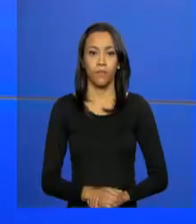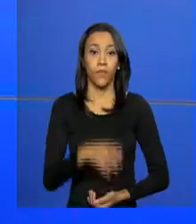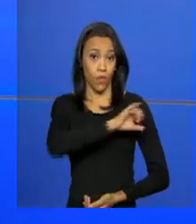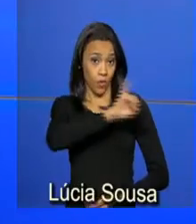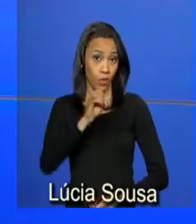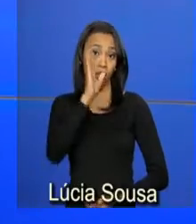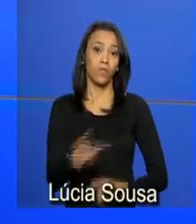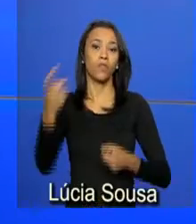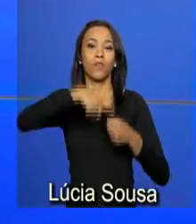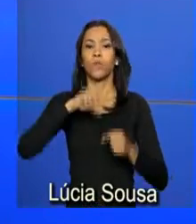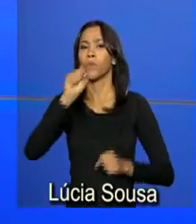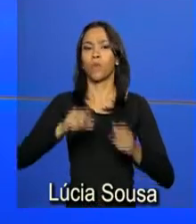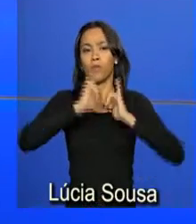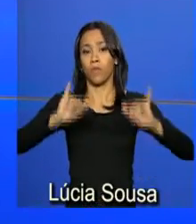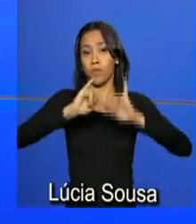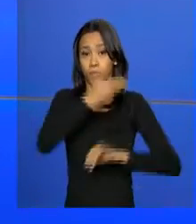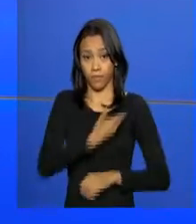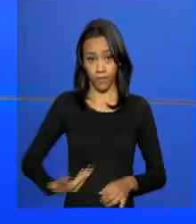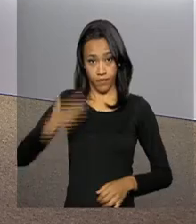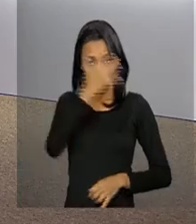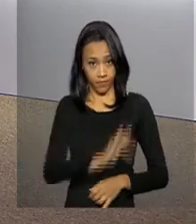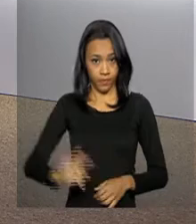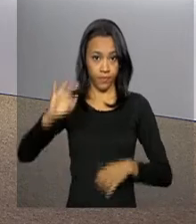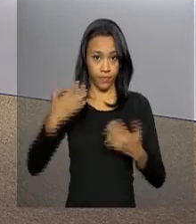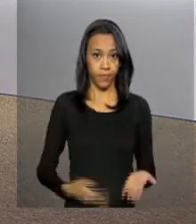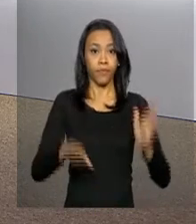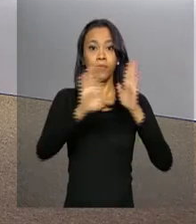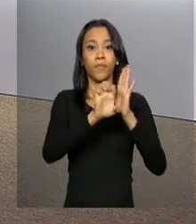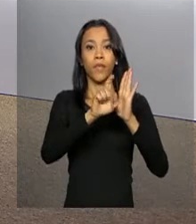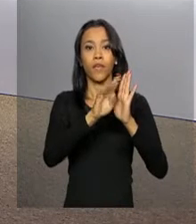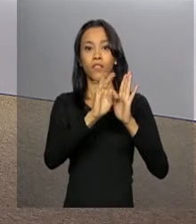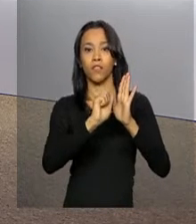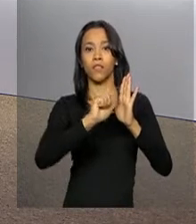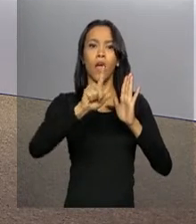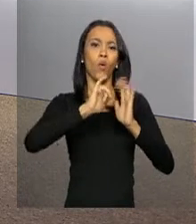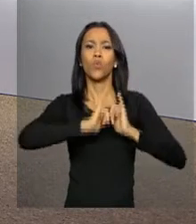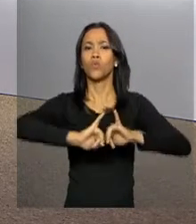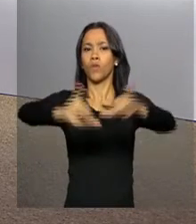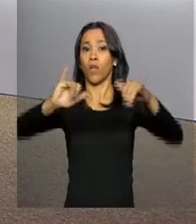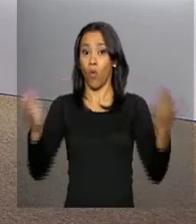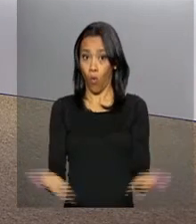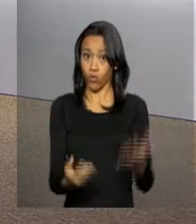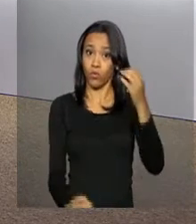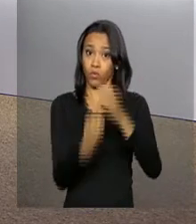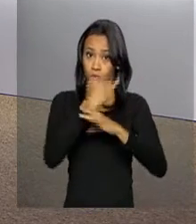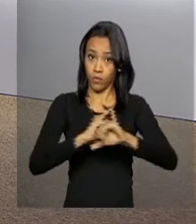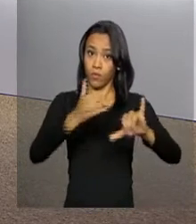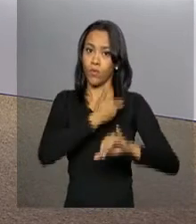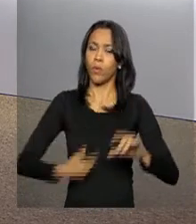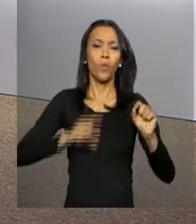Olá, estamos de volta com as notícias do governo federal. Um edital de chamada pública lançado hoje pelo governo vai